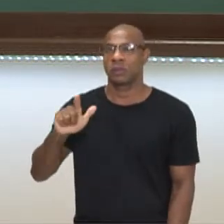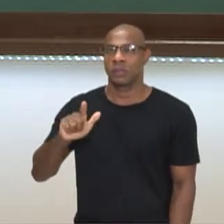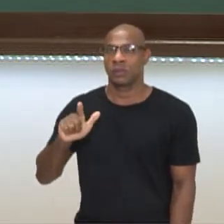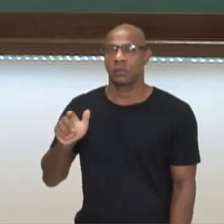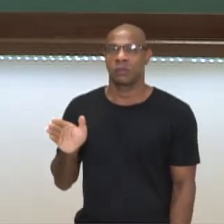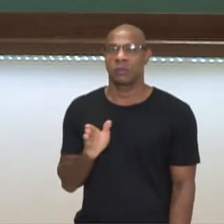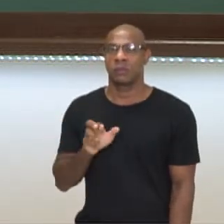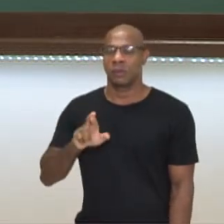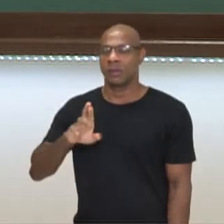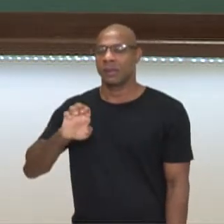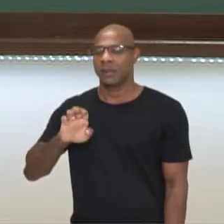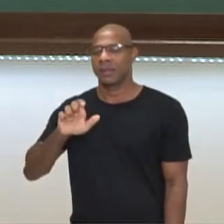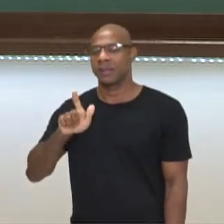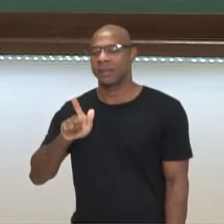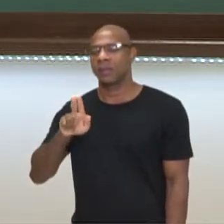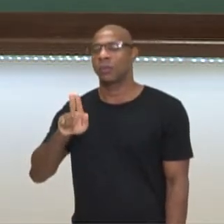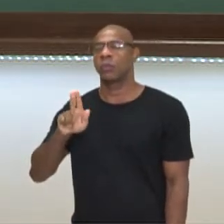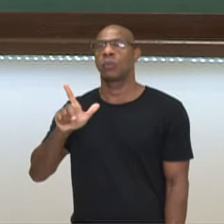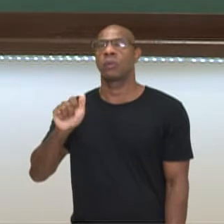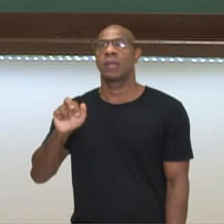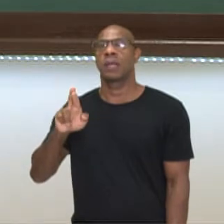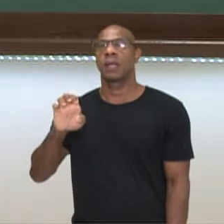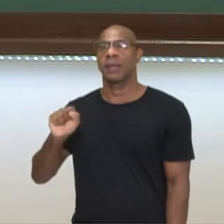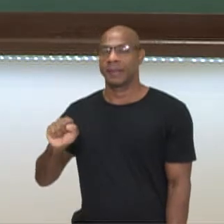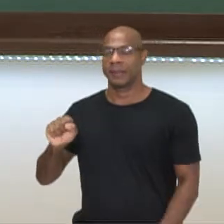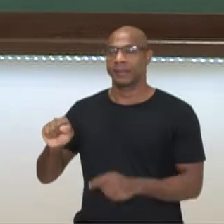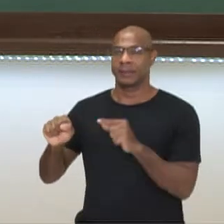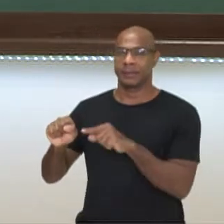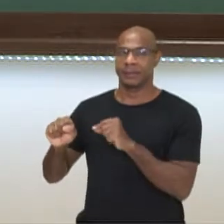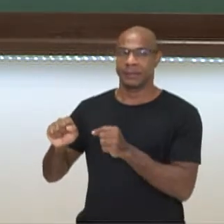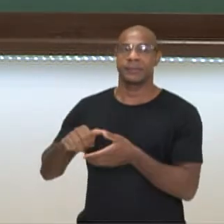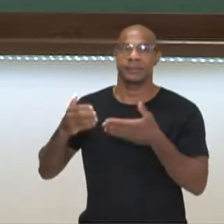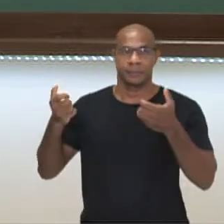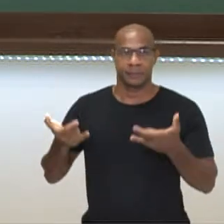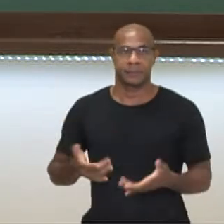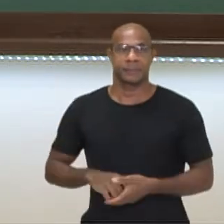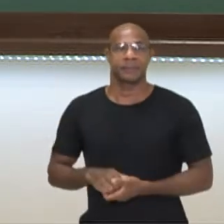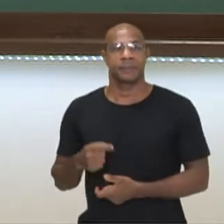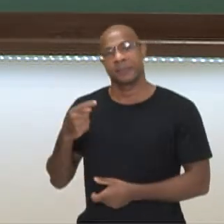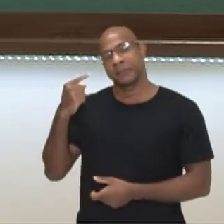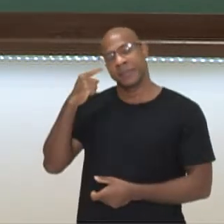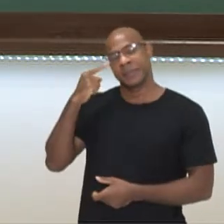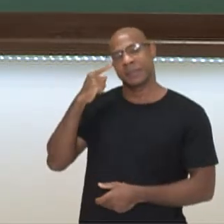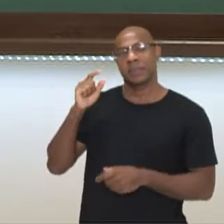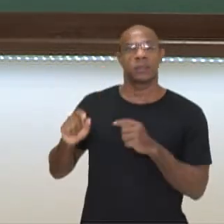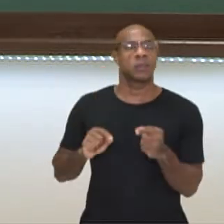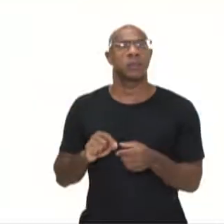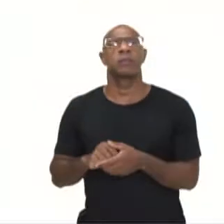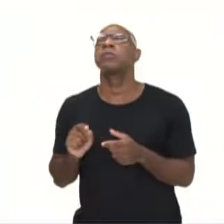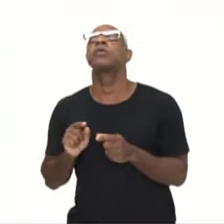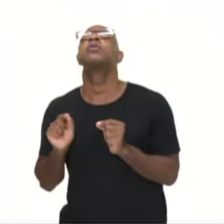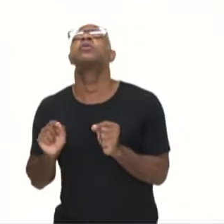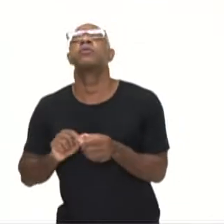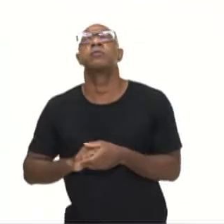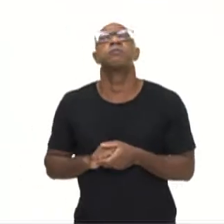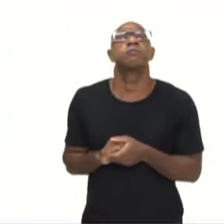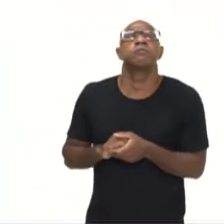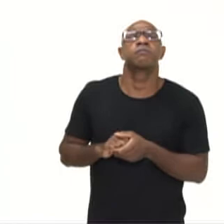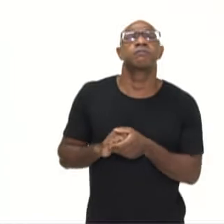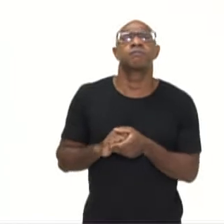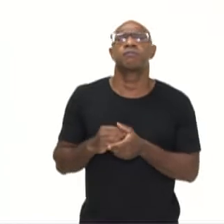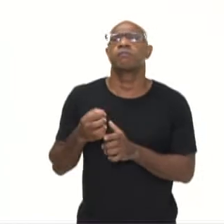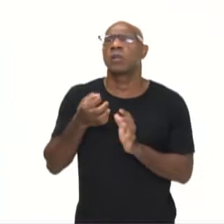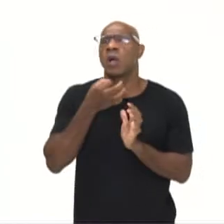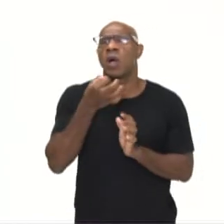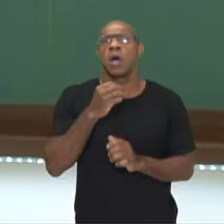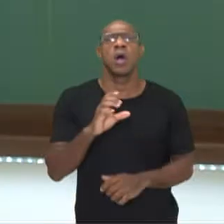Olhem aqui, mirem, vamos a reflexionar. O se entende por comentário digital? E aí, o que